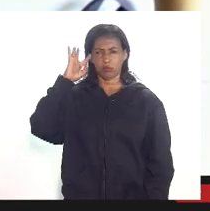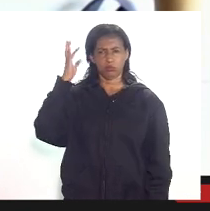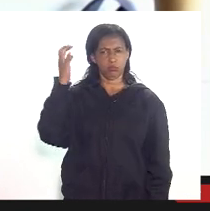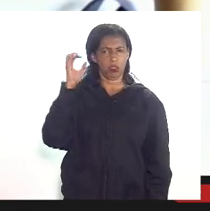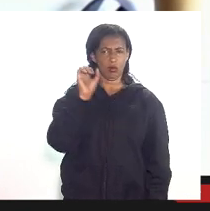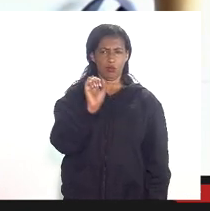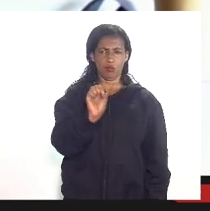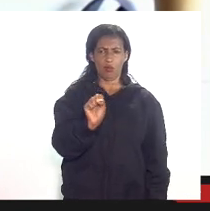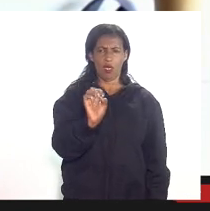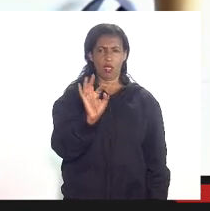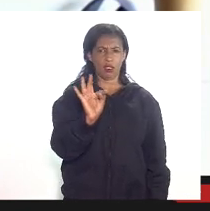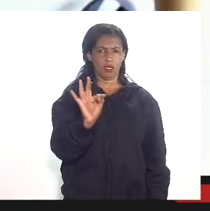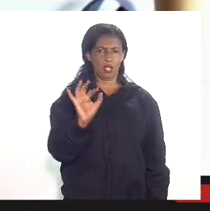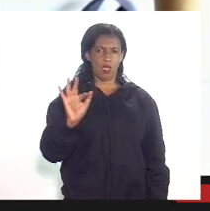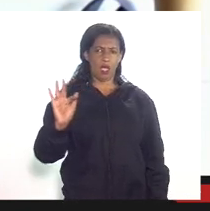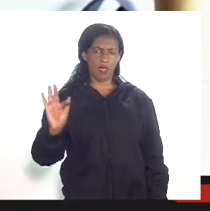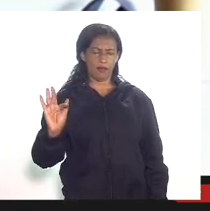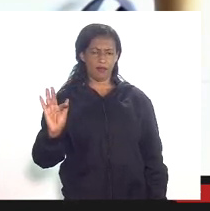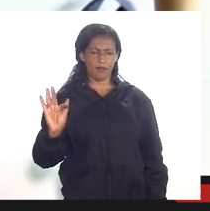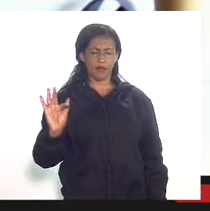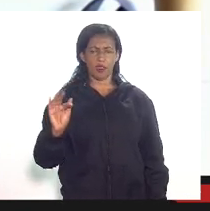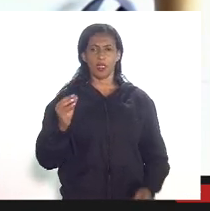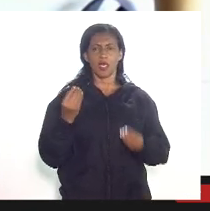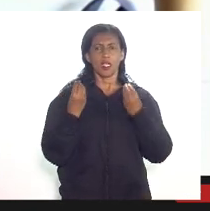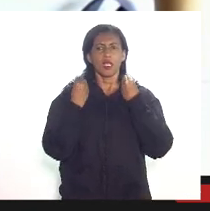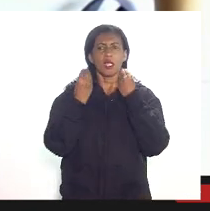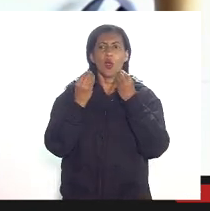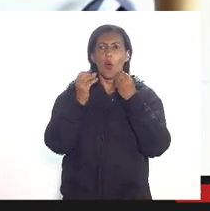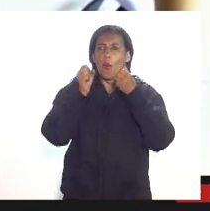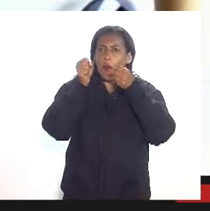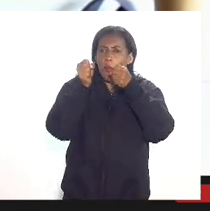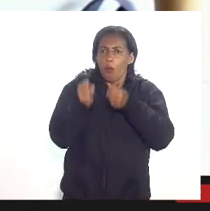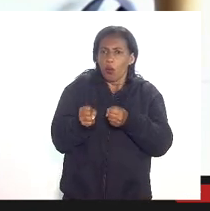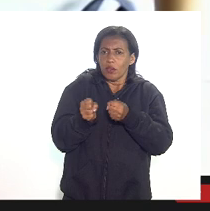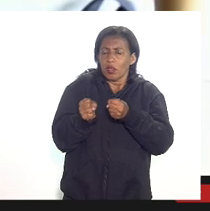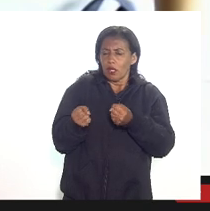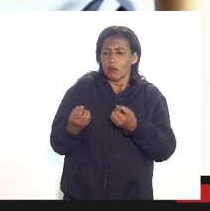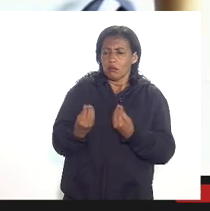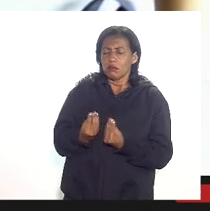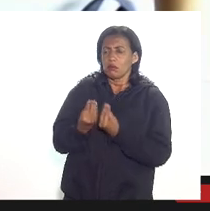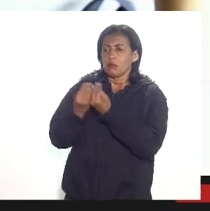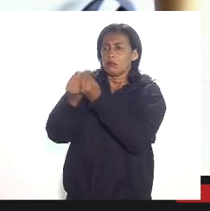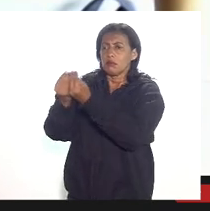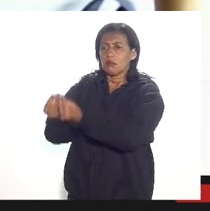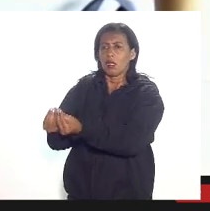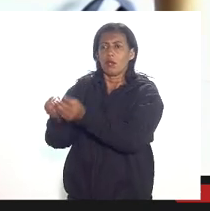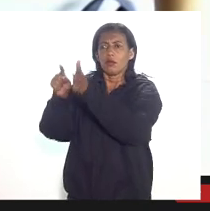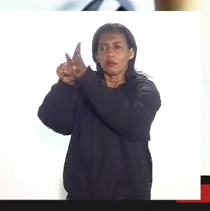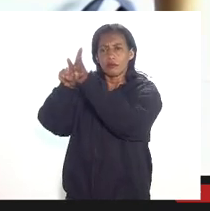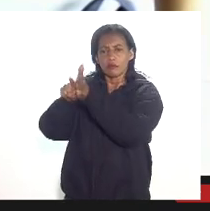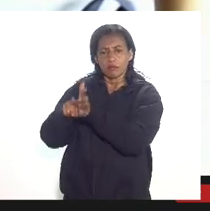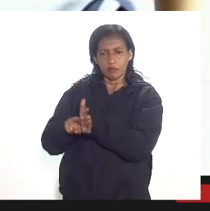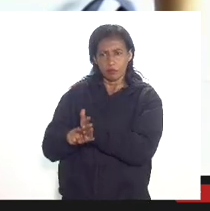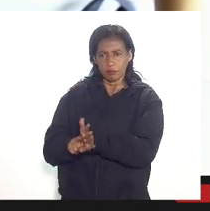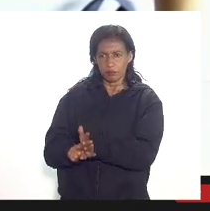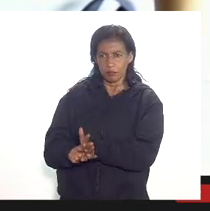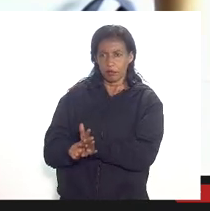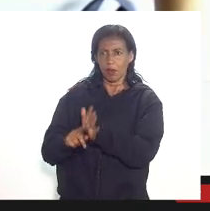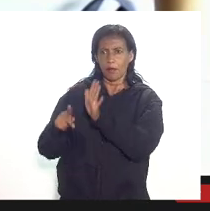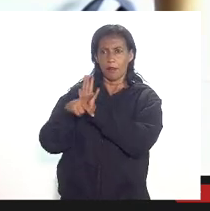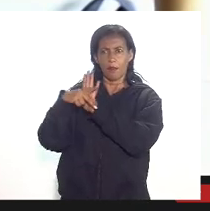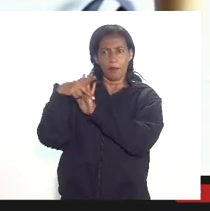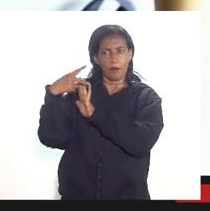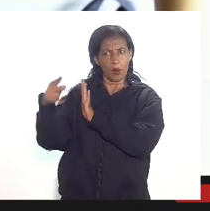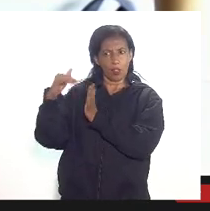Supremo Tribunal Federal que deu o poder claro fiscalizatório para a